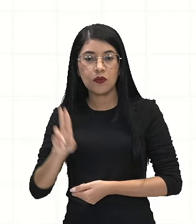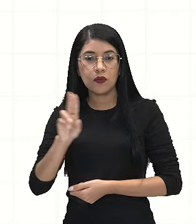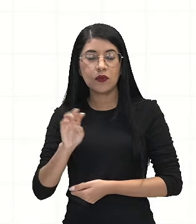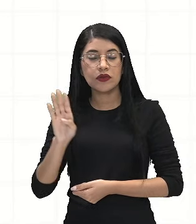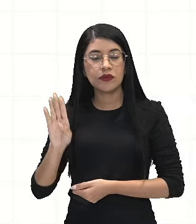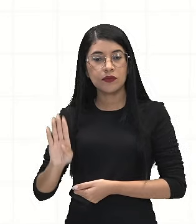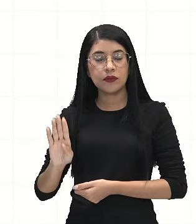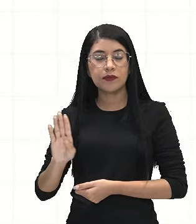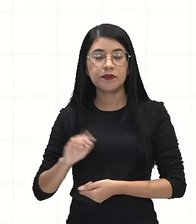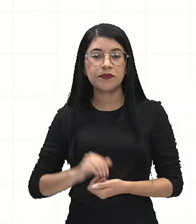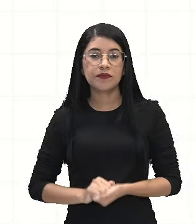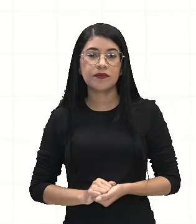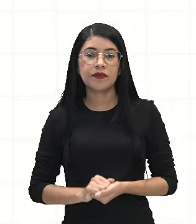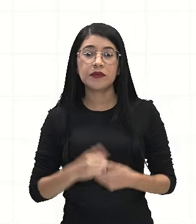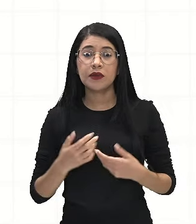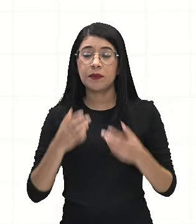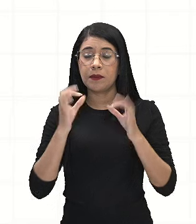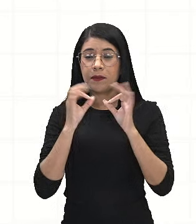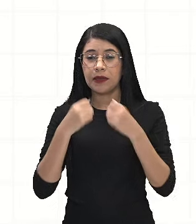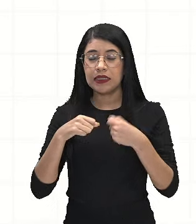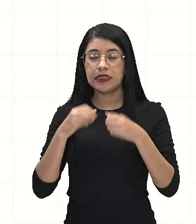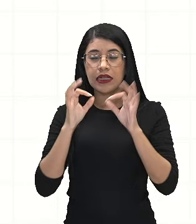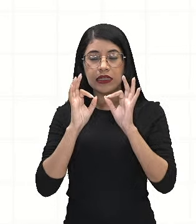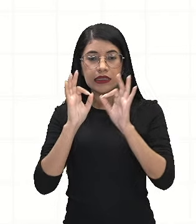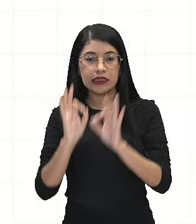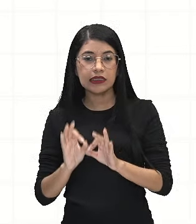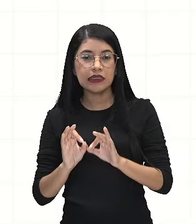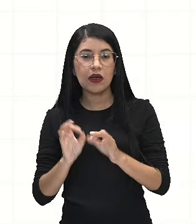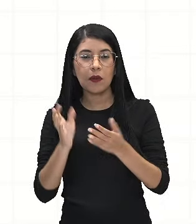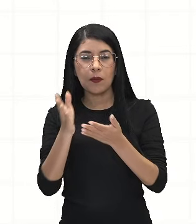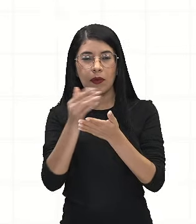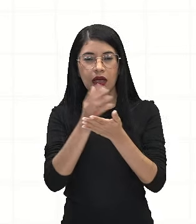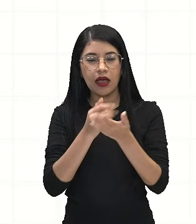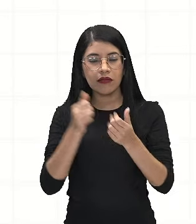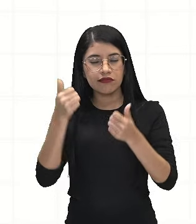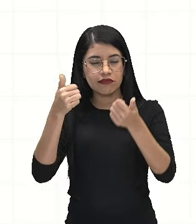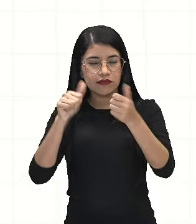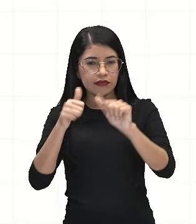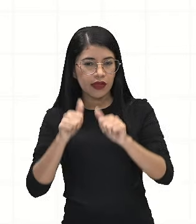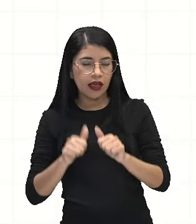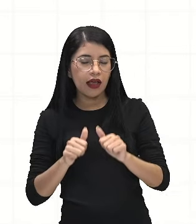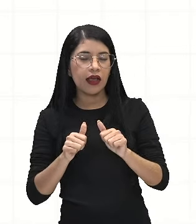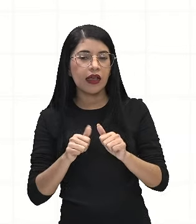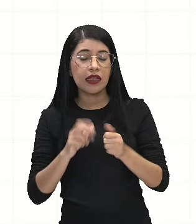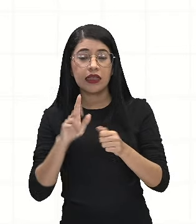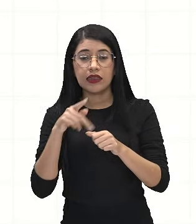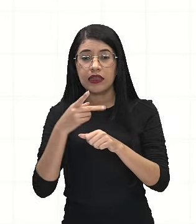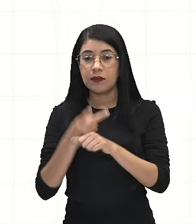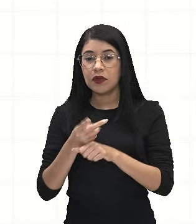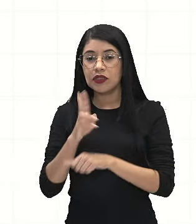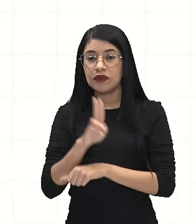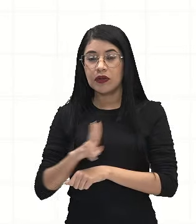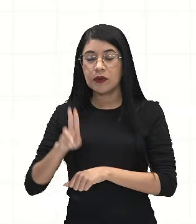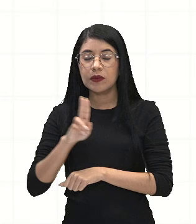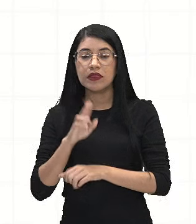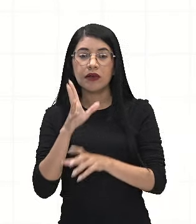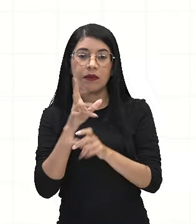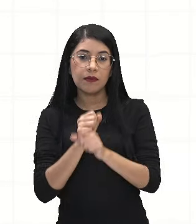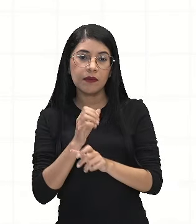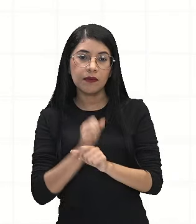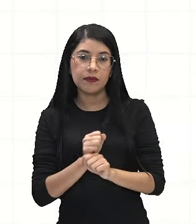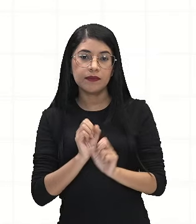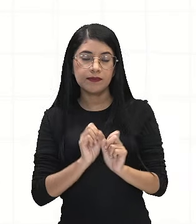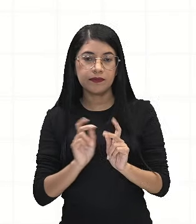Então, bem importante, né? A análise dos dados nesse momento, para depois a gente pegar esses dados e utilizar para responder.